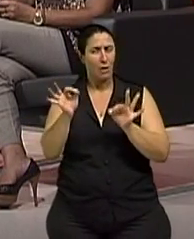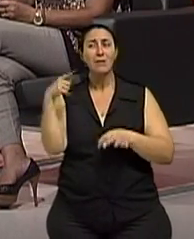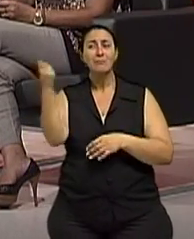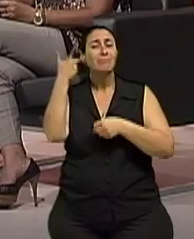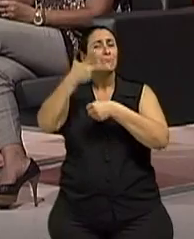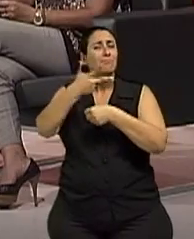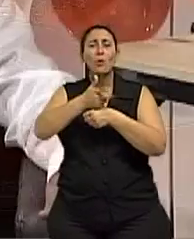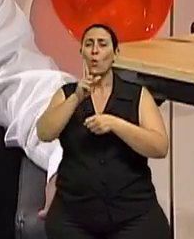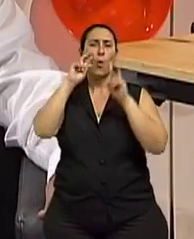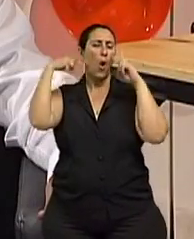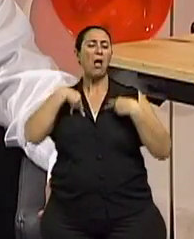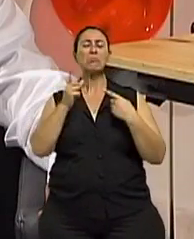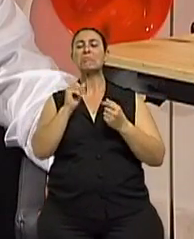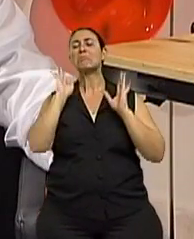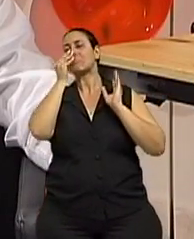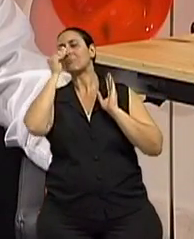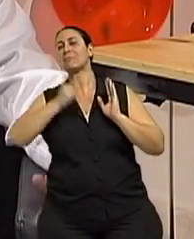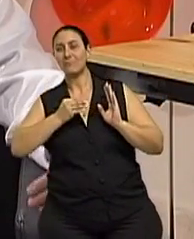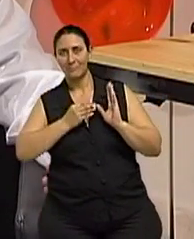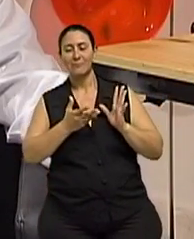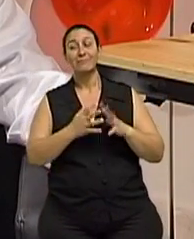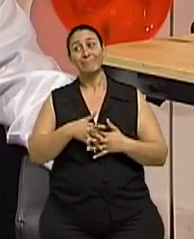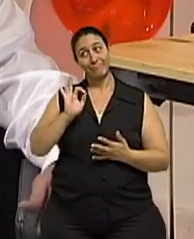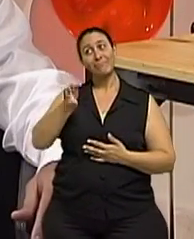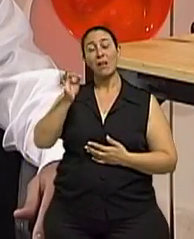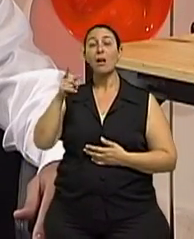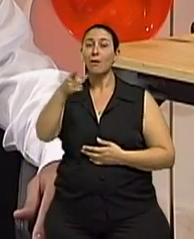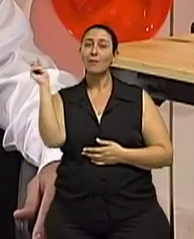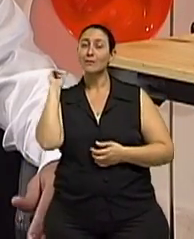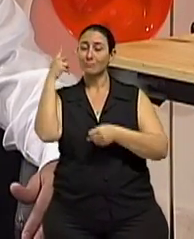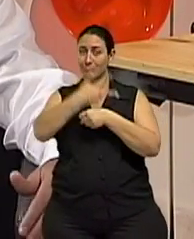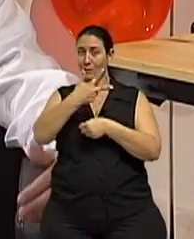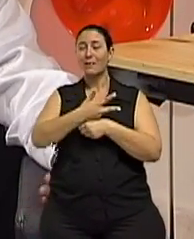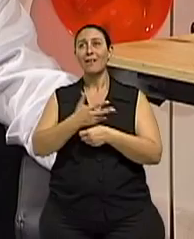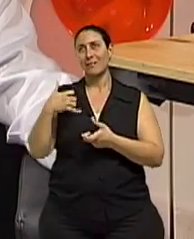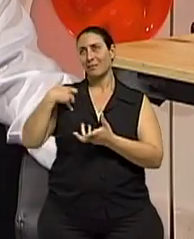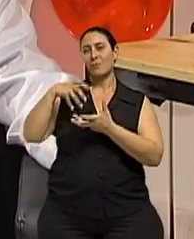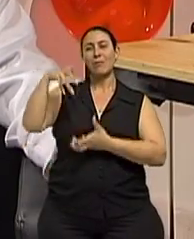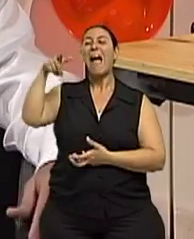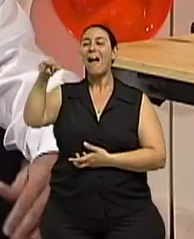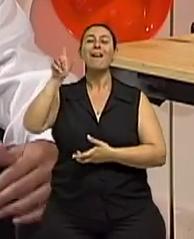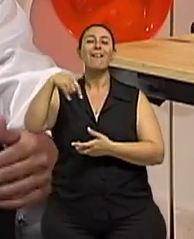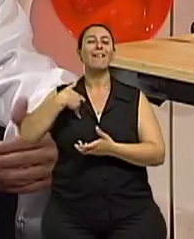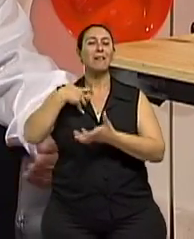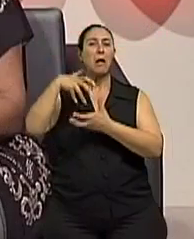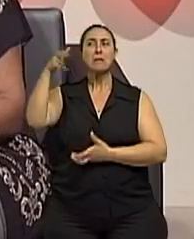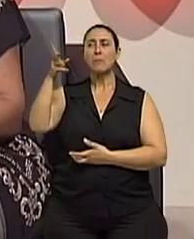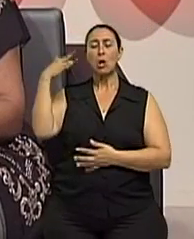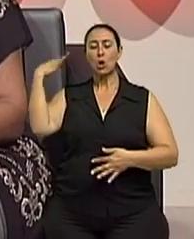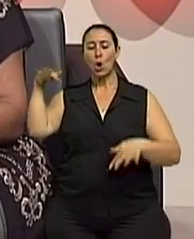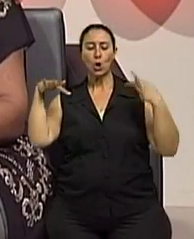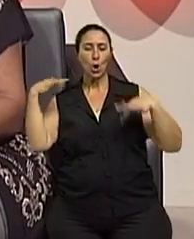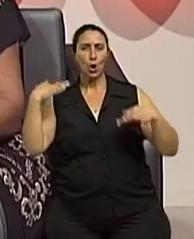É, os idosos principalmente porque a gente acha que como eles estão com idade e... Ah, a idade do condor, né? Não, mas eu não